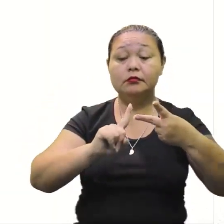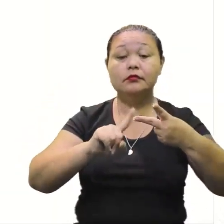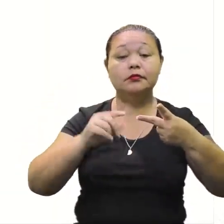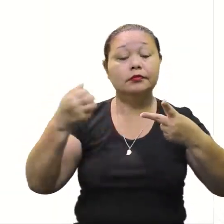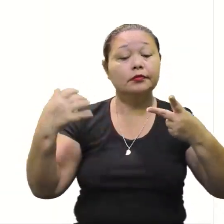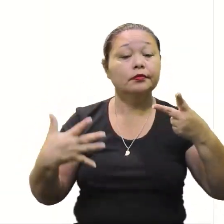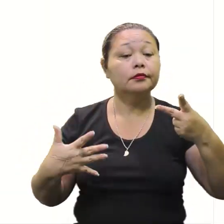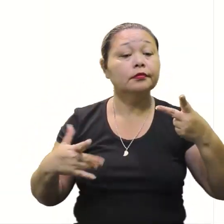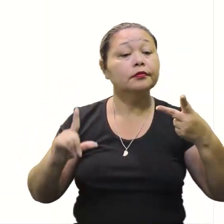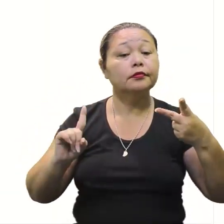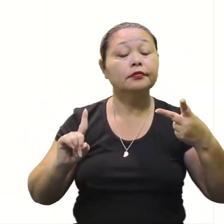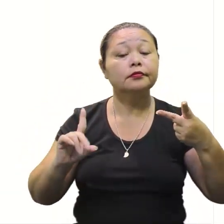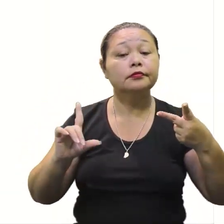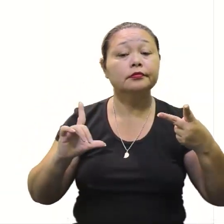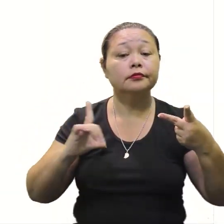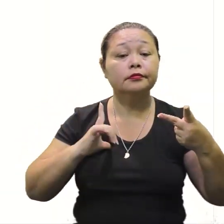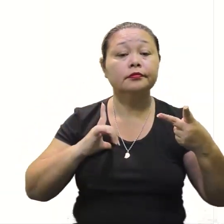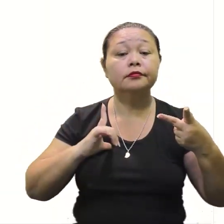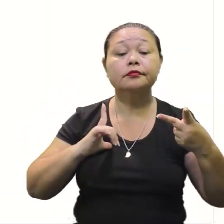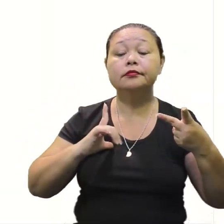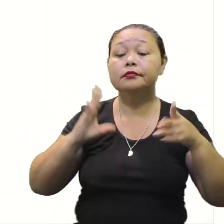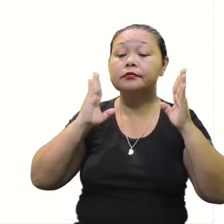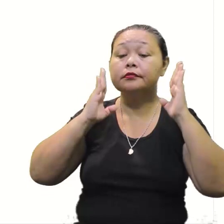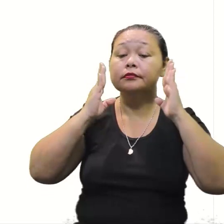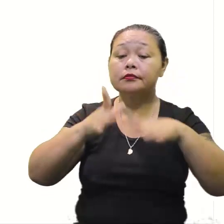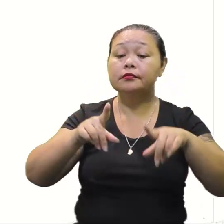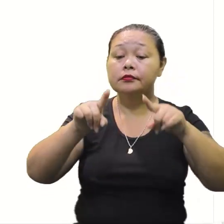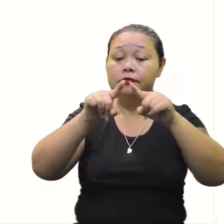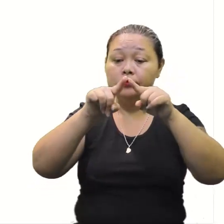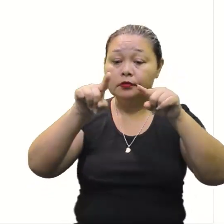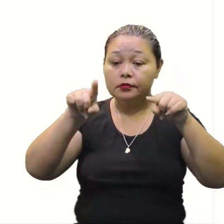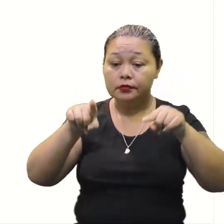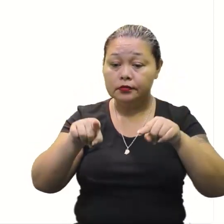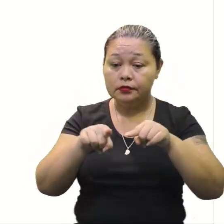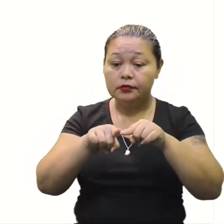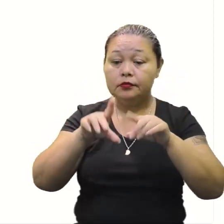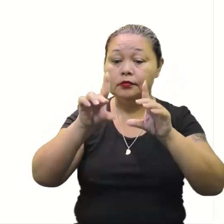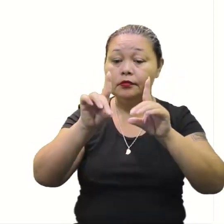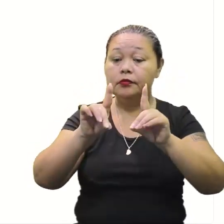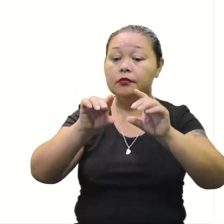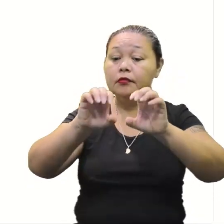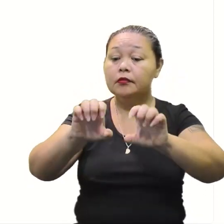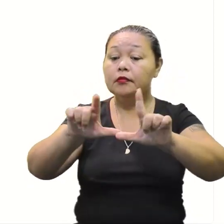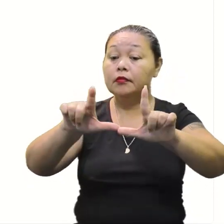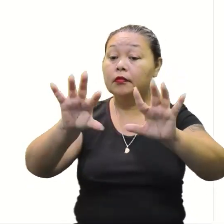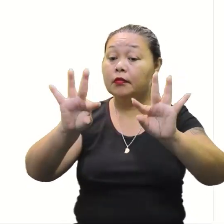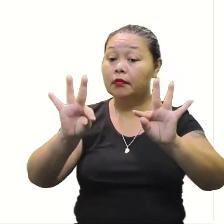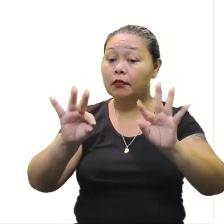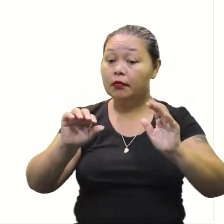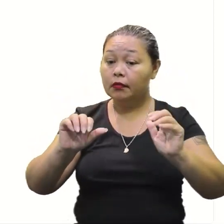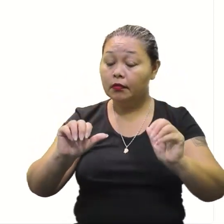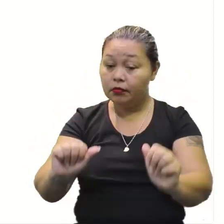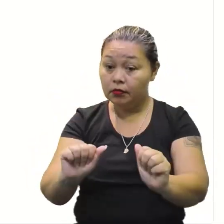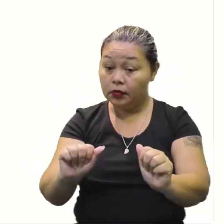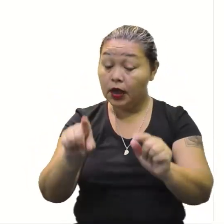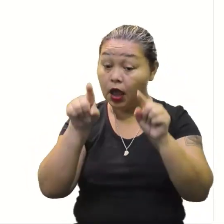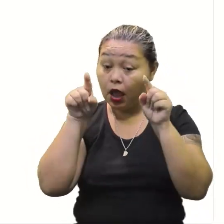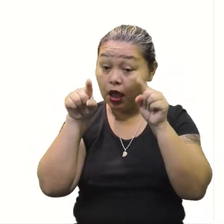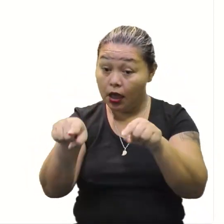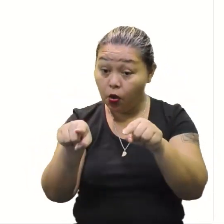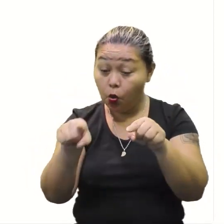passo, a gente tem o seguinte. Determinar o valor do discriminante delta. O delta é aquele